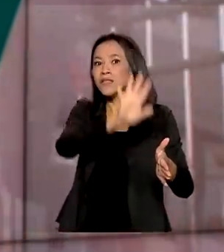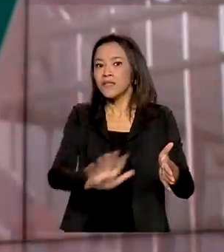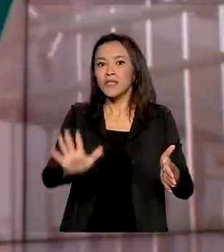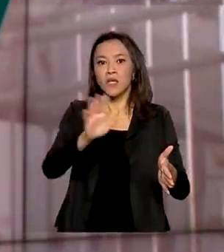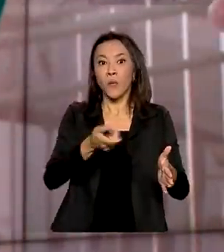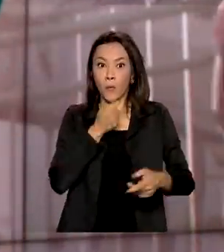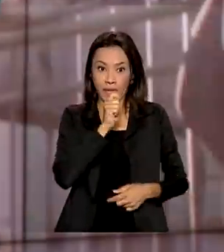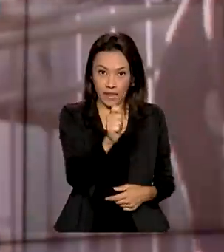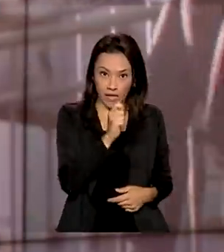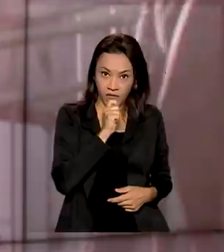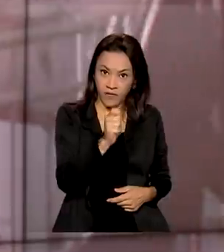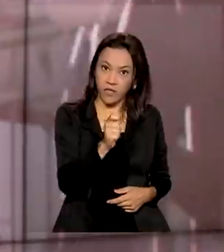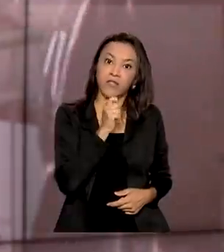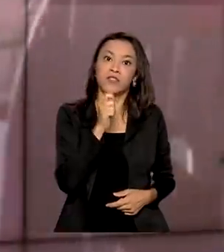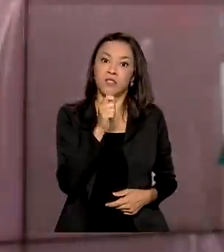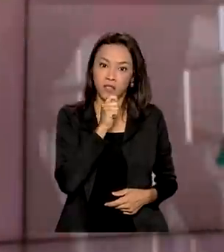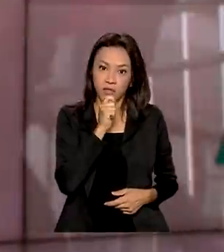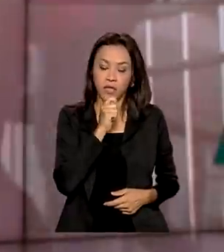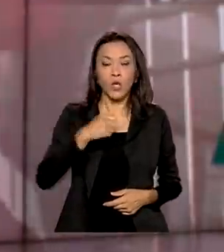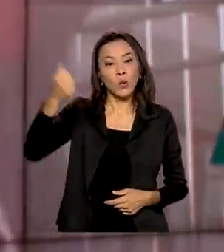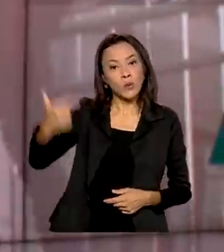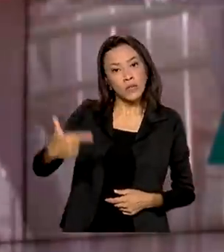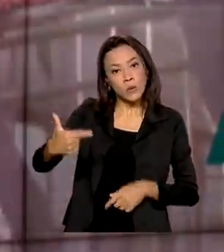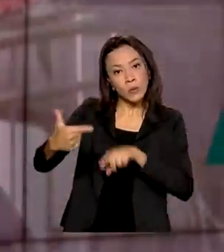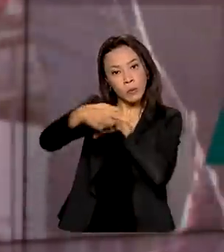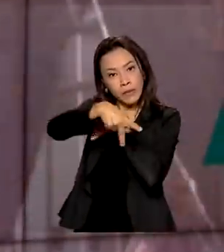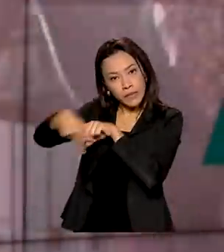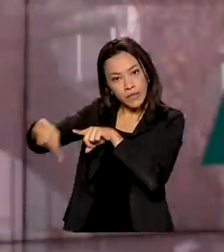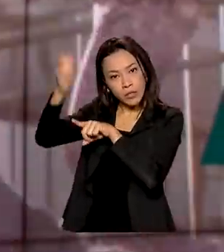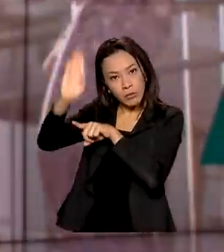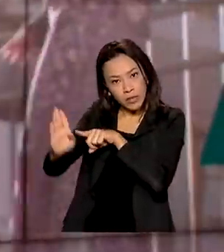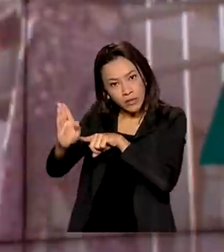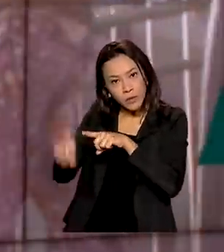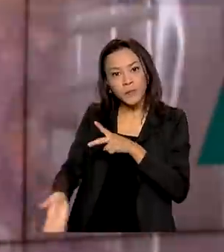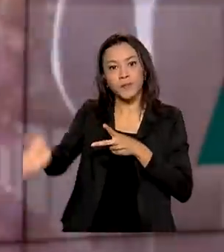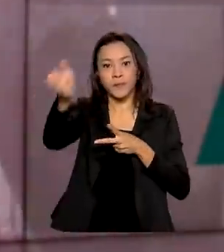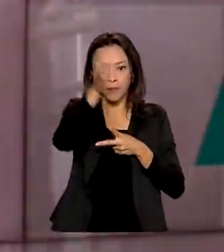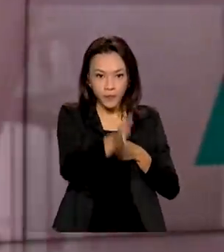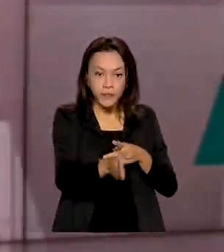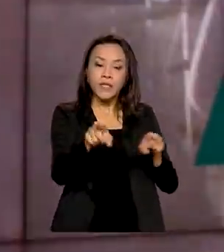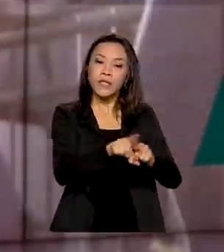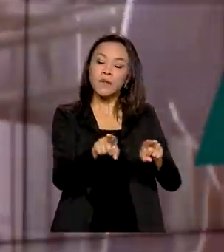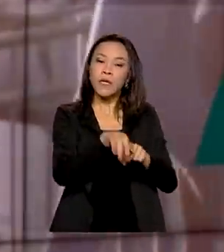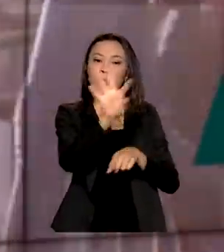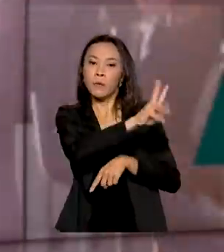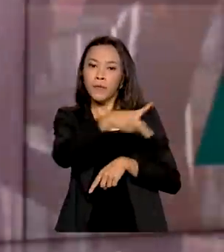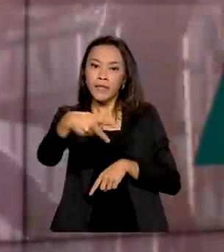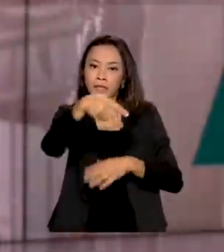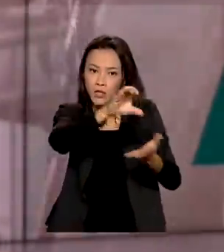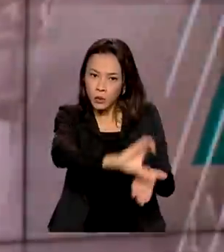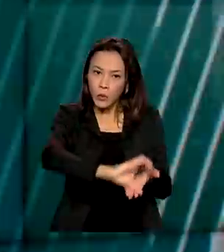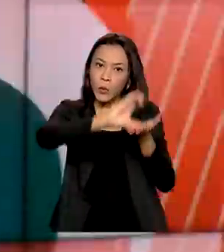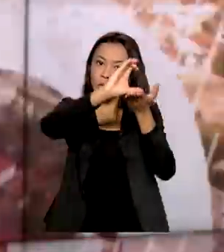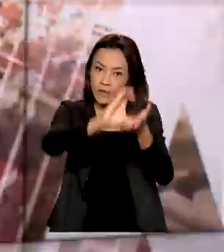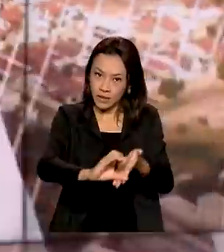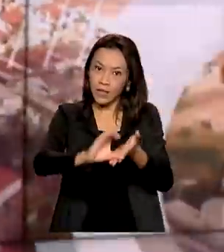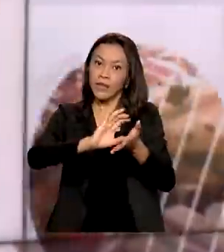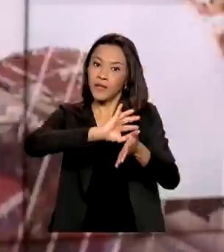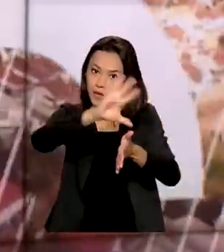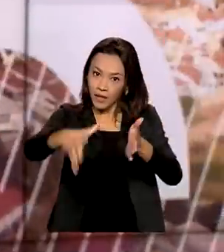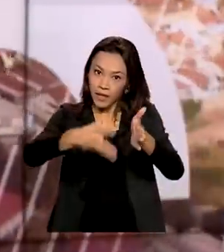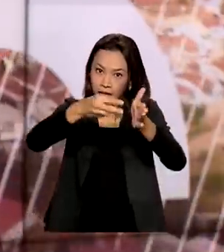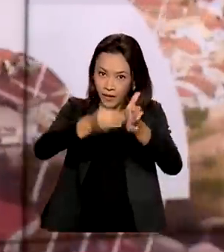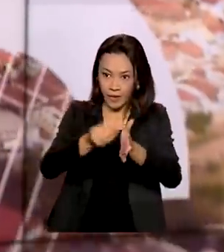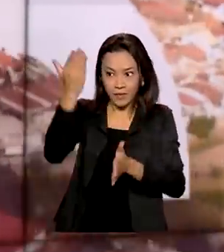programa Por Dentro da Amazônia, do vice-presidente da República e também presidente do Conselho Nacional da Amazônia Legal, Hamilton Mourão,